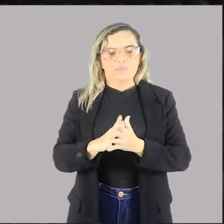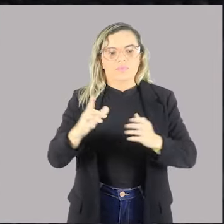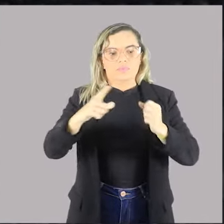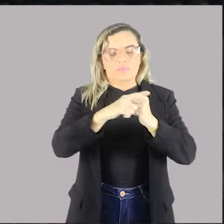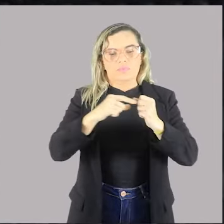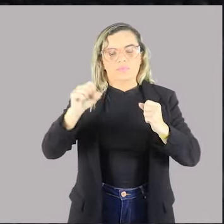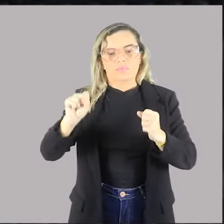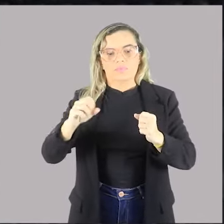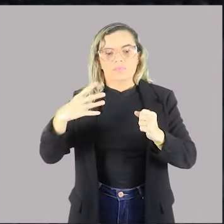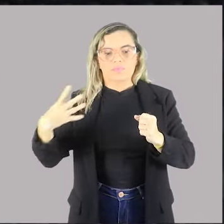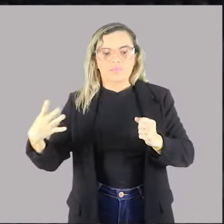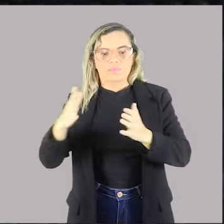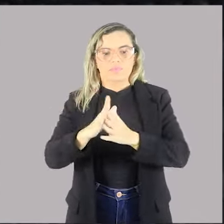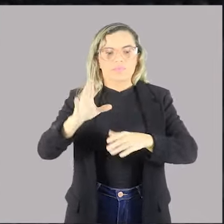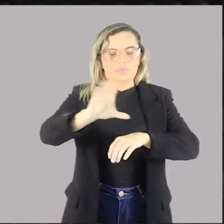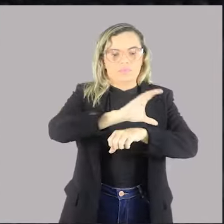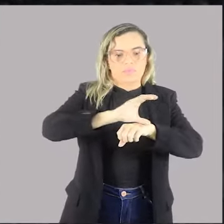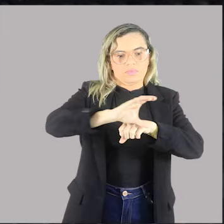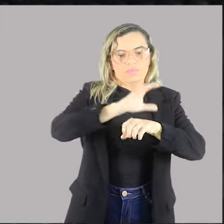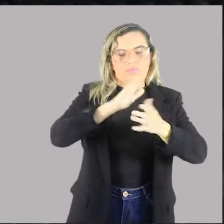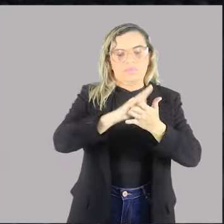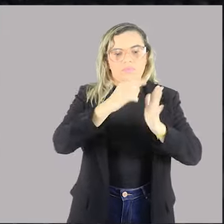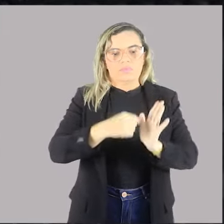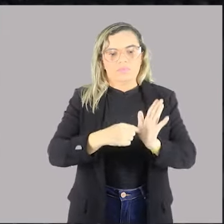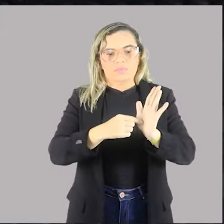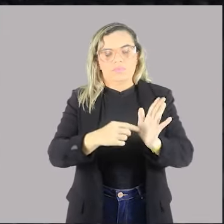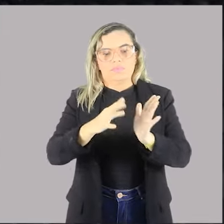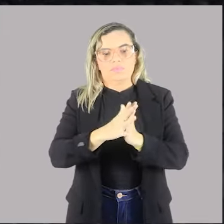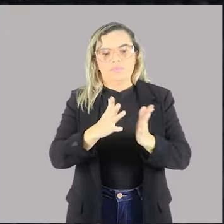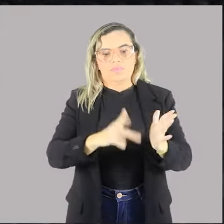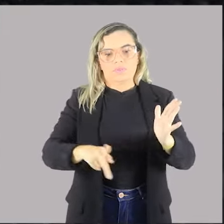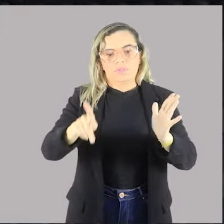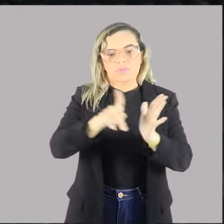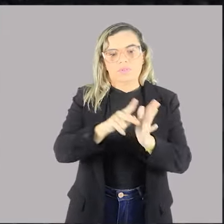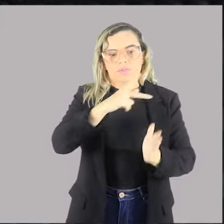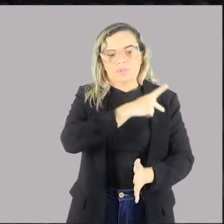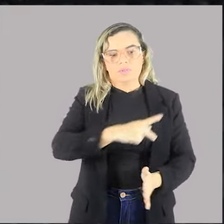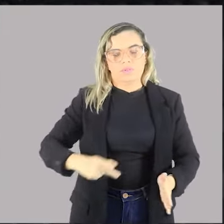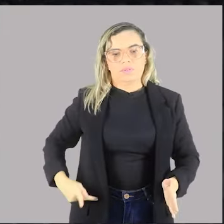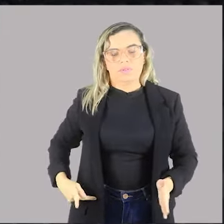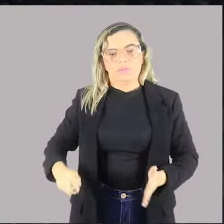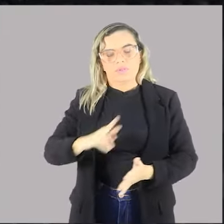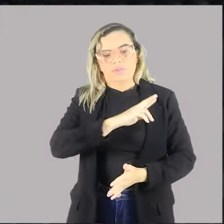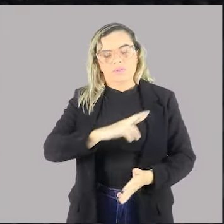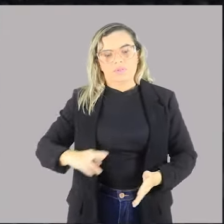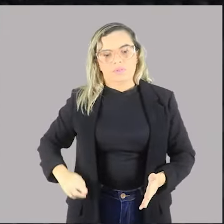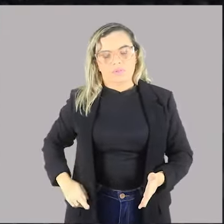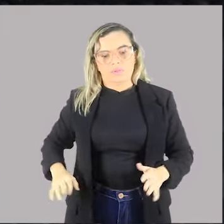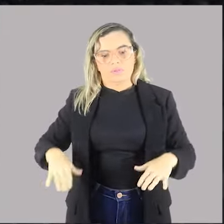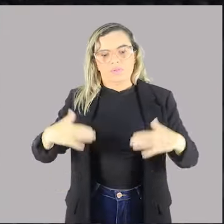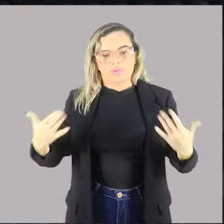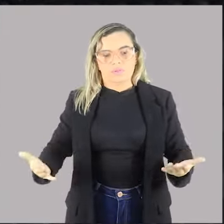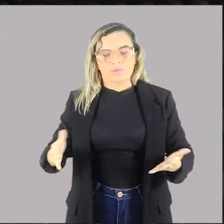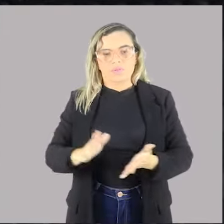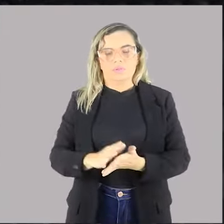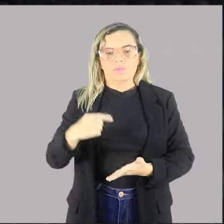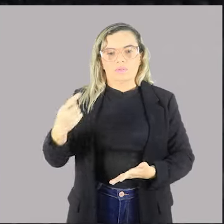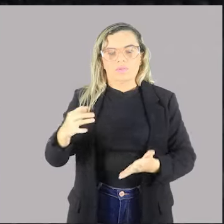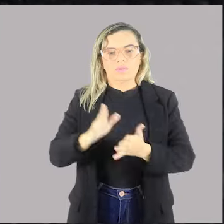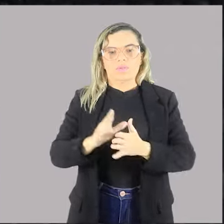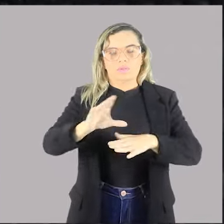84 da Constituição trazer que é privativa ao Presidente da República, por conta da simetria